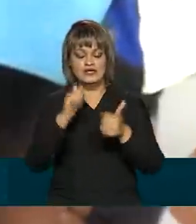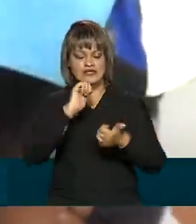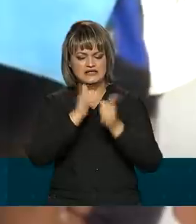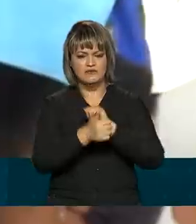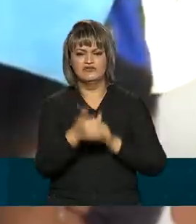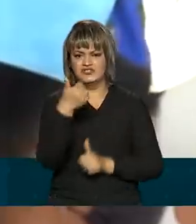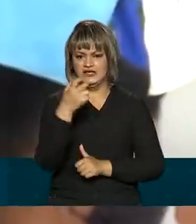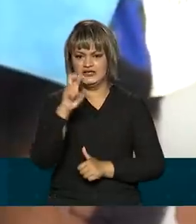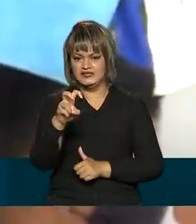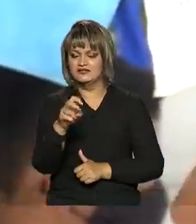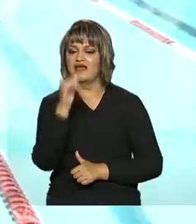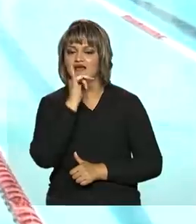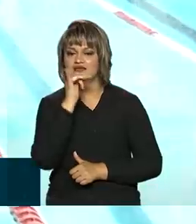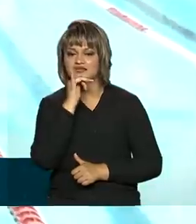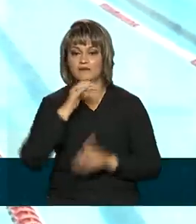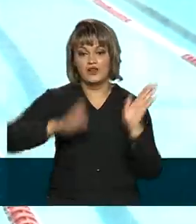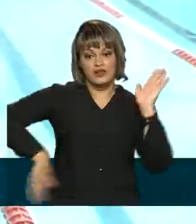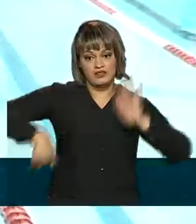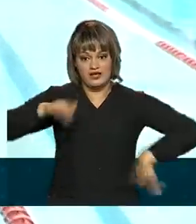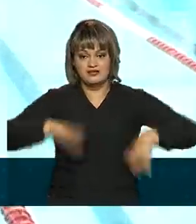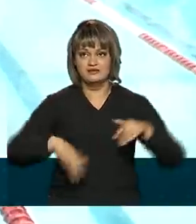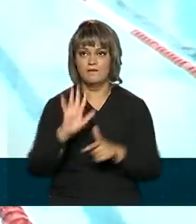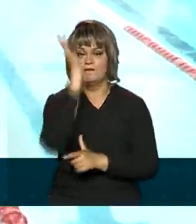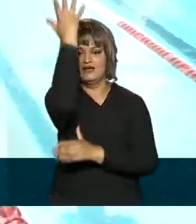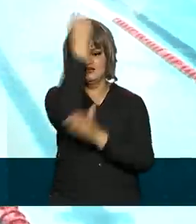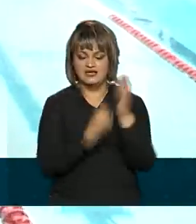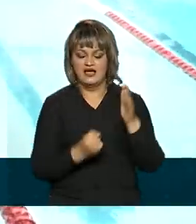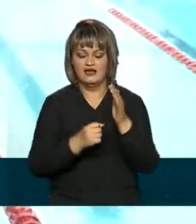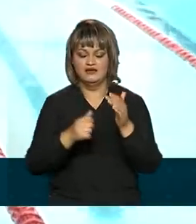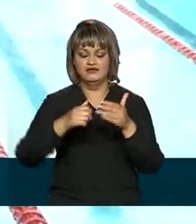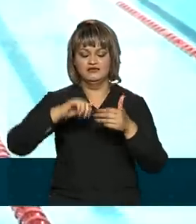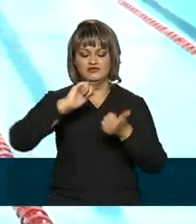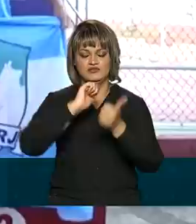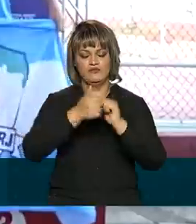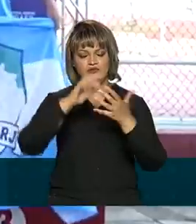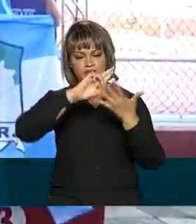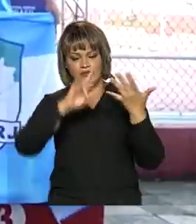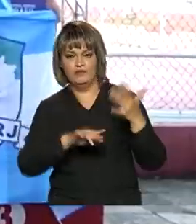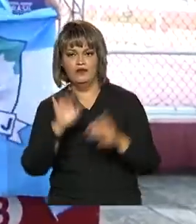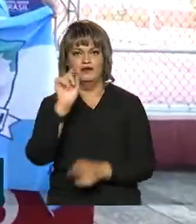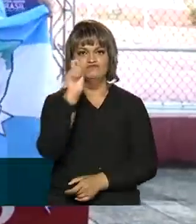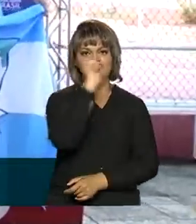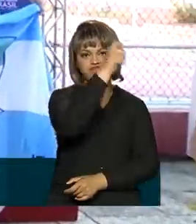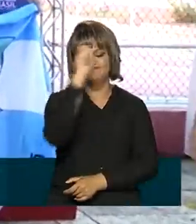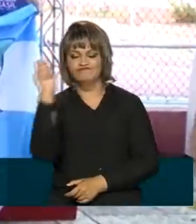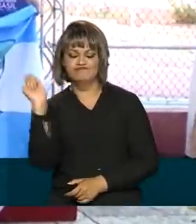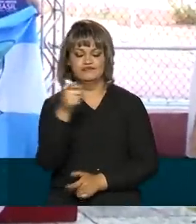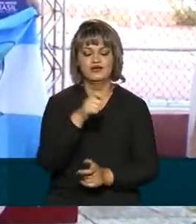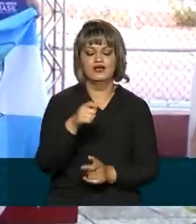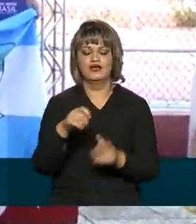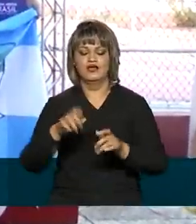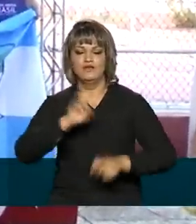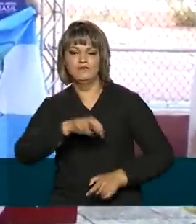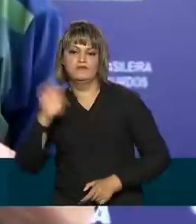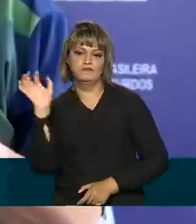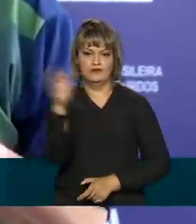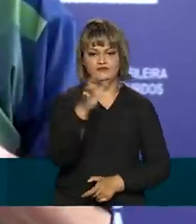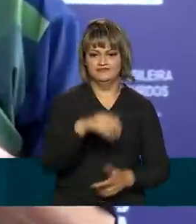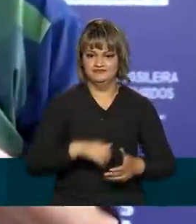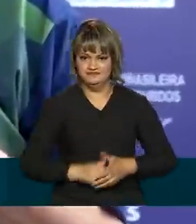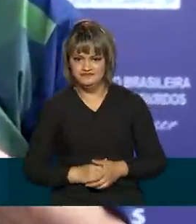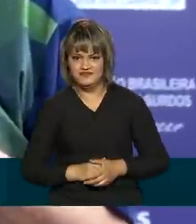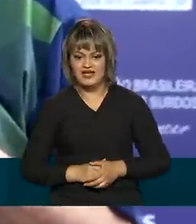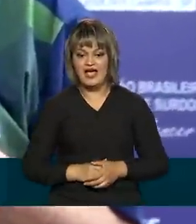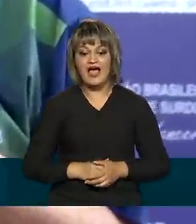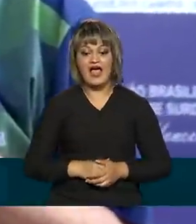esportivas, entre elas natação, basquete, atletismo, handball e badminton, um esporte semelhante ao tênis.